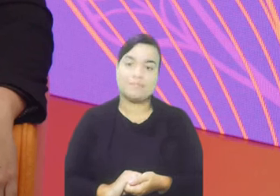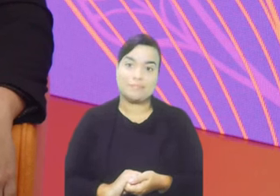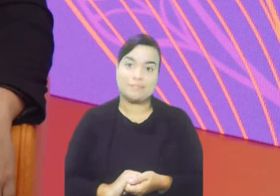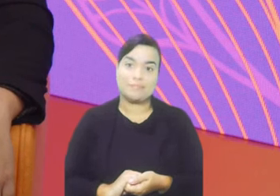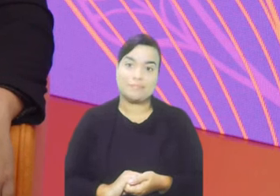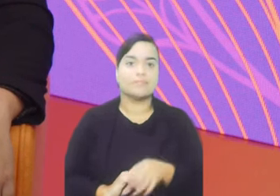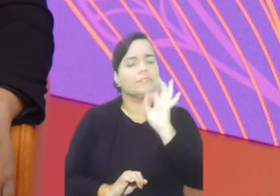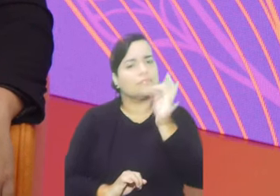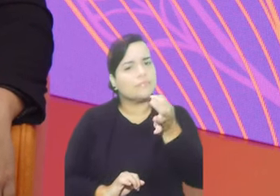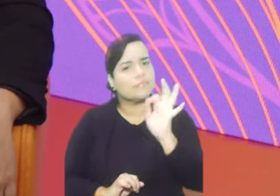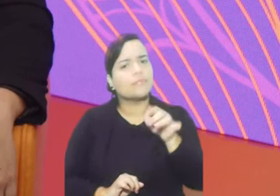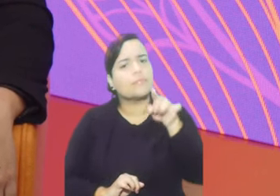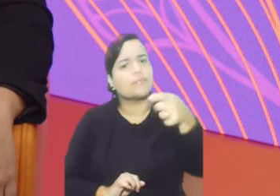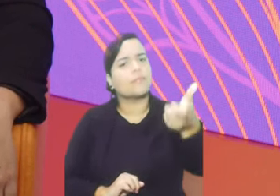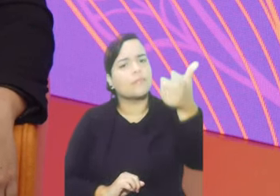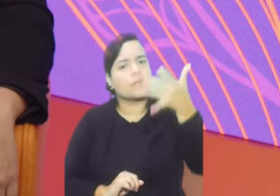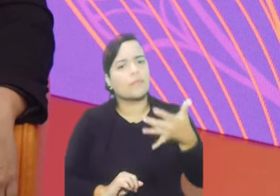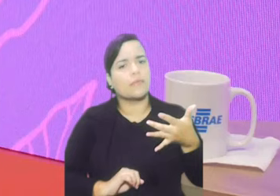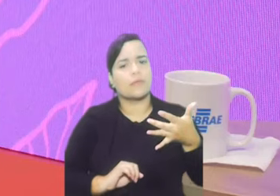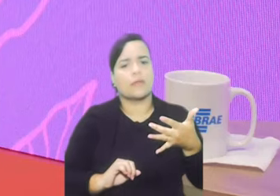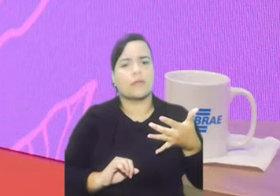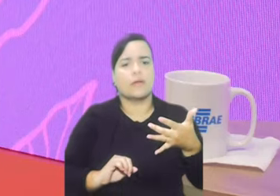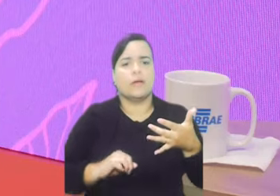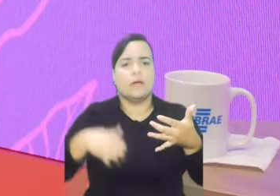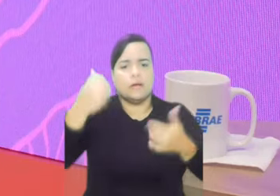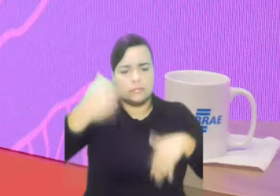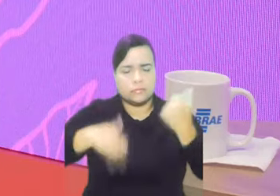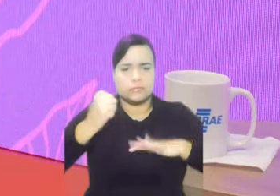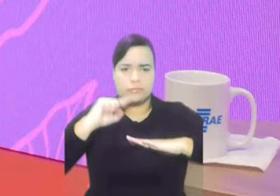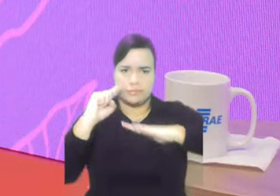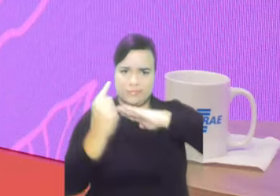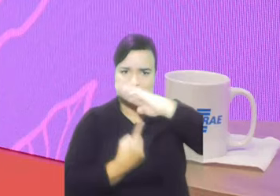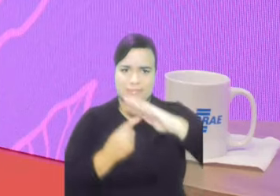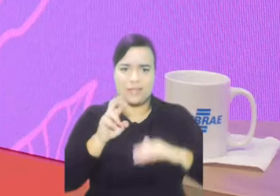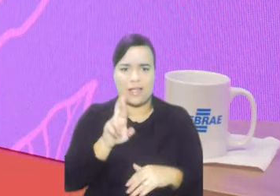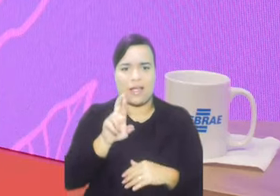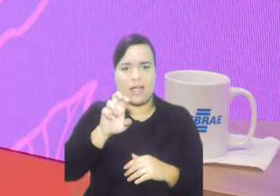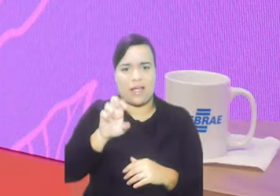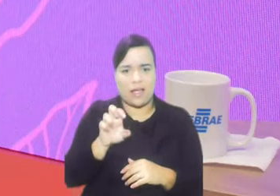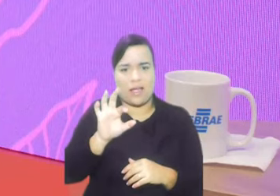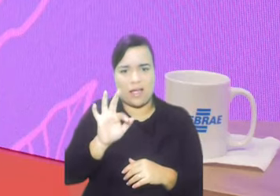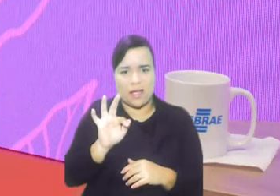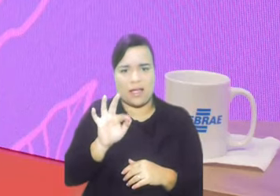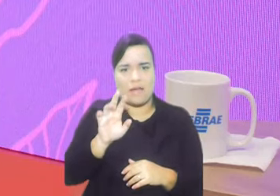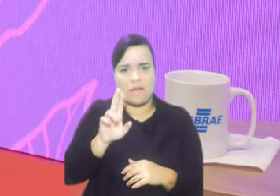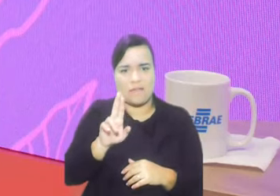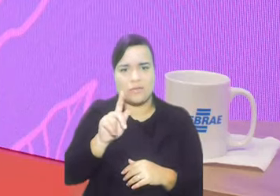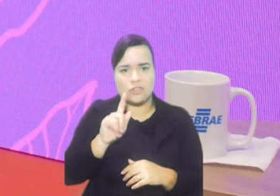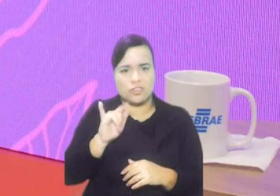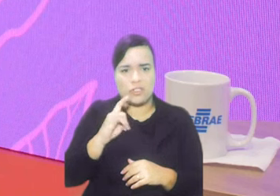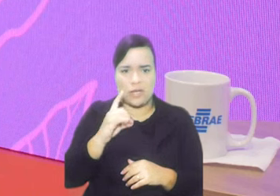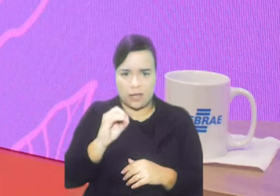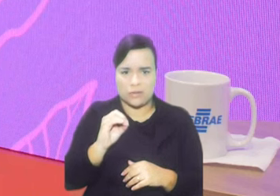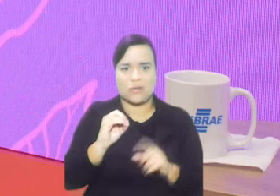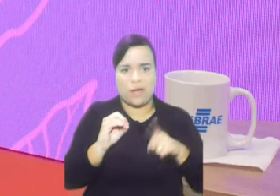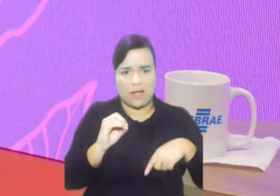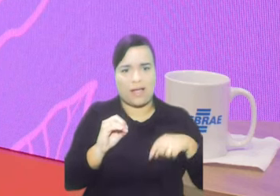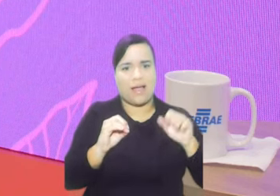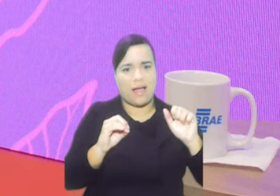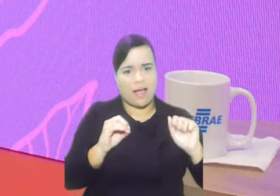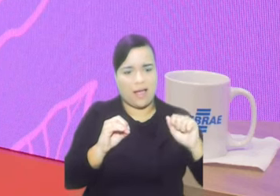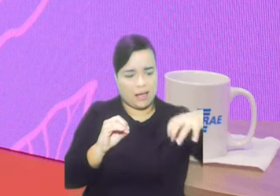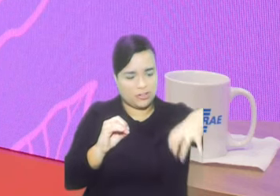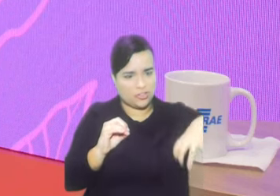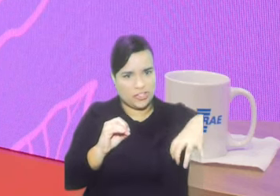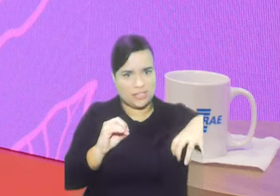esse momento de autonomia. E você trouxe várias vezes a palavra refugiados, né? Até porque o nome é